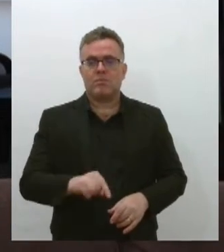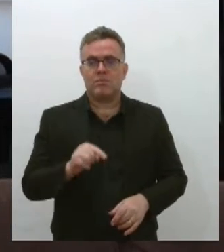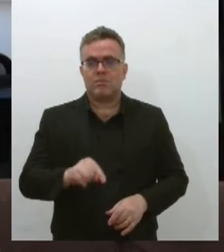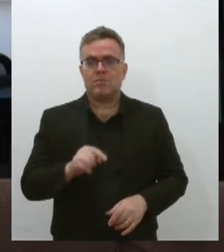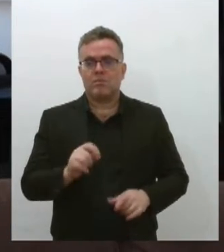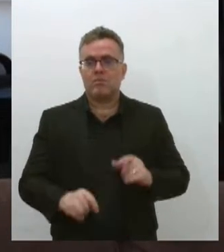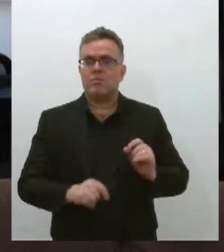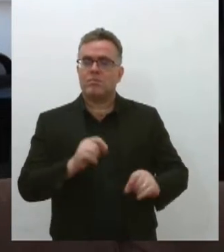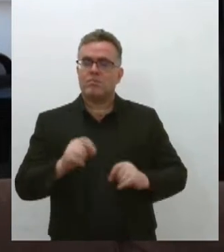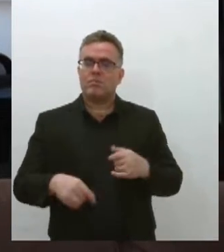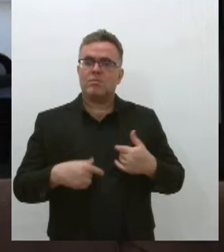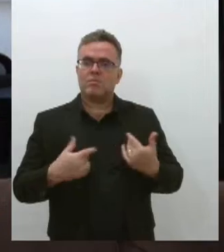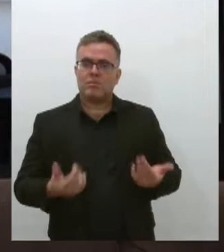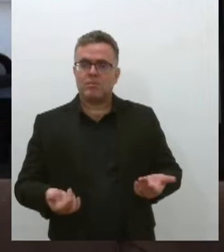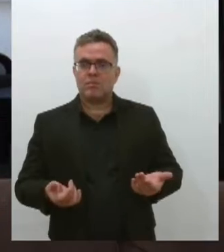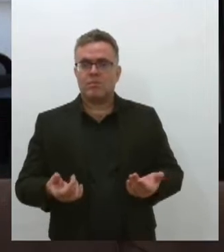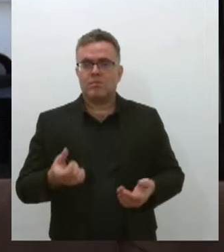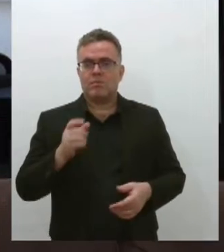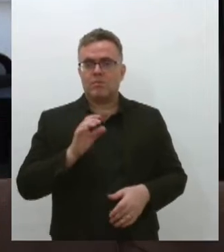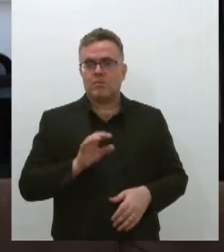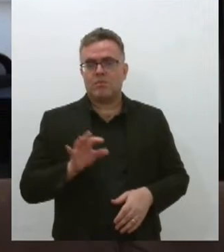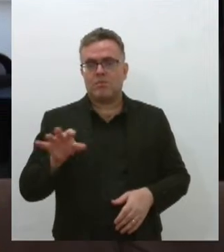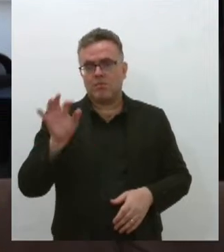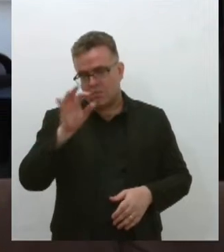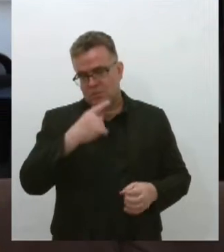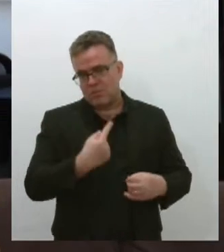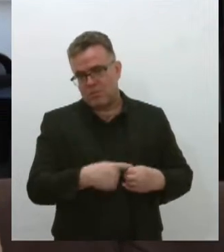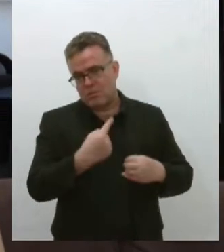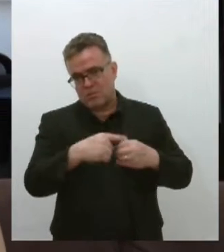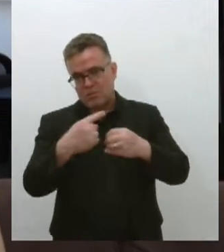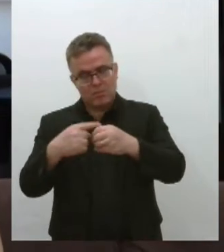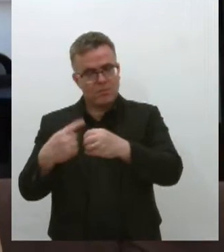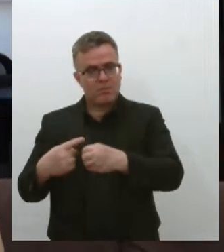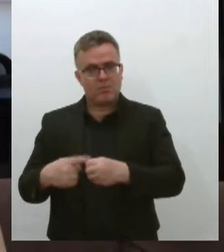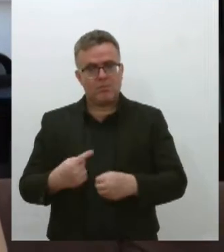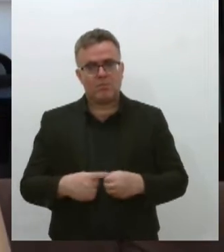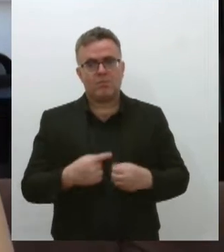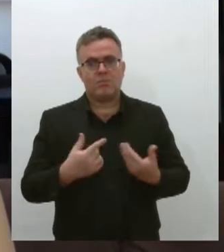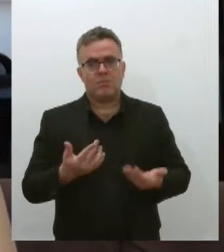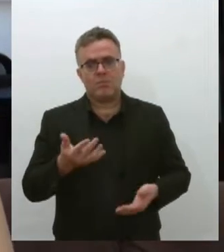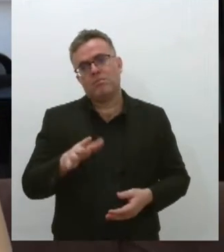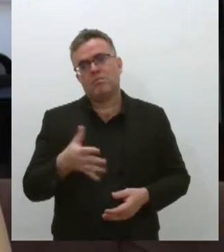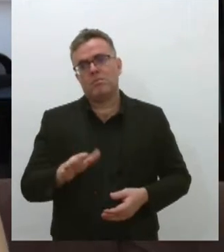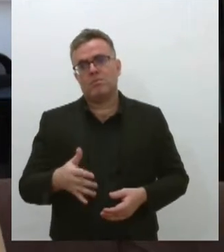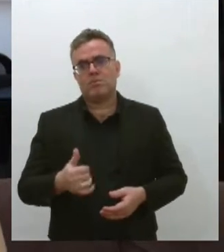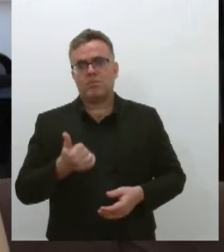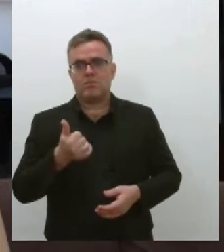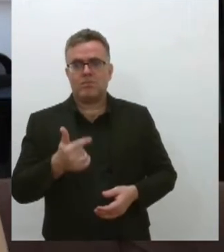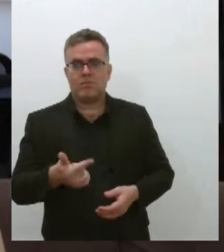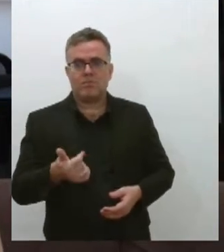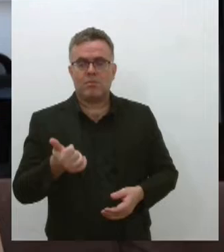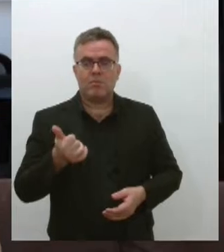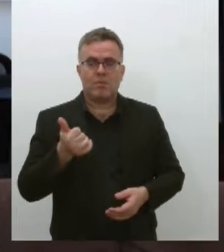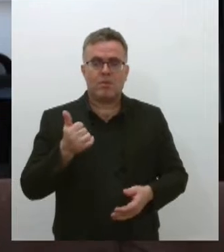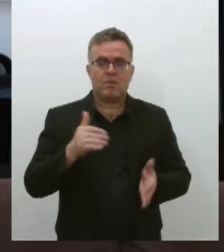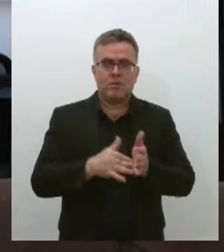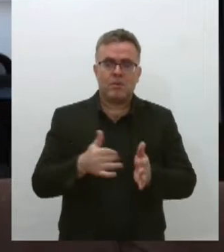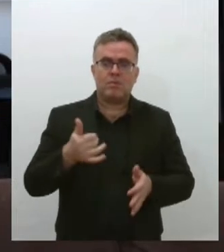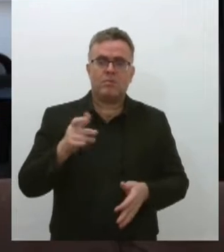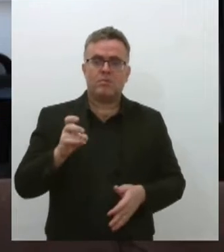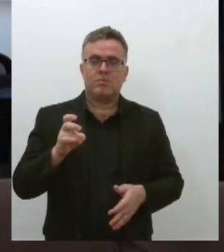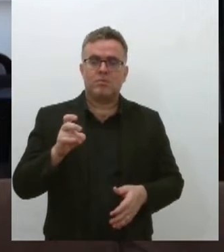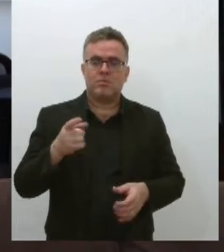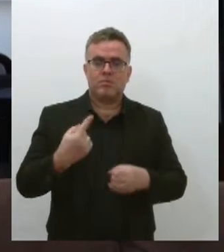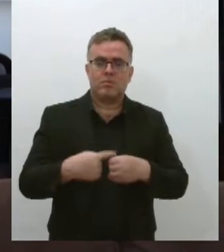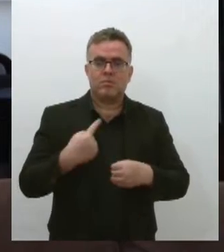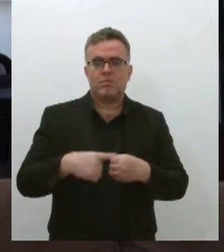Rodei o Sergipe quase todo, trabalhei em inúmeras cidades do interior, eu acho que pelo menos de 12 a 15 cidades. E chegar hoje aqui,